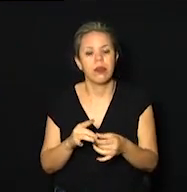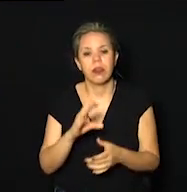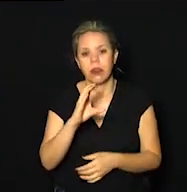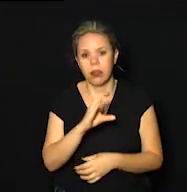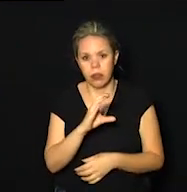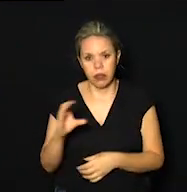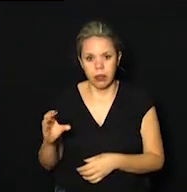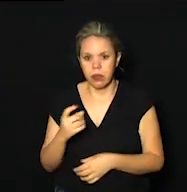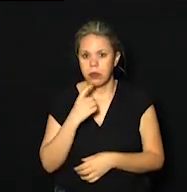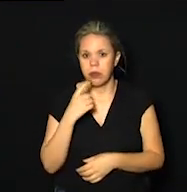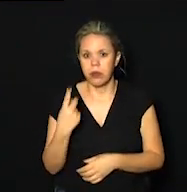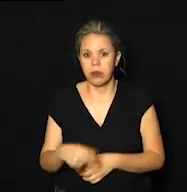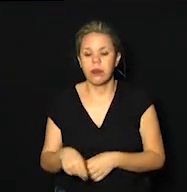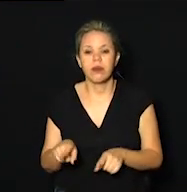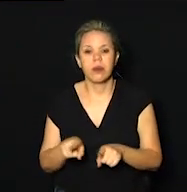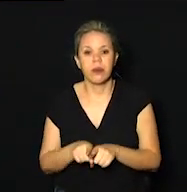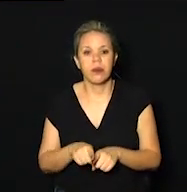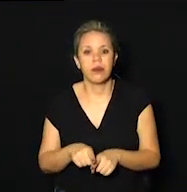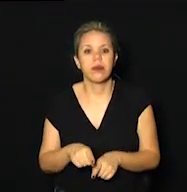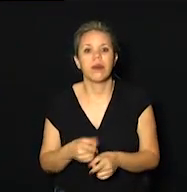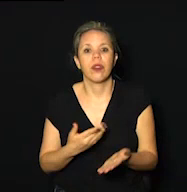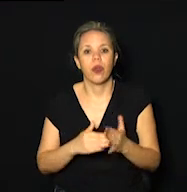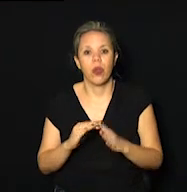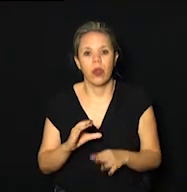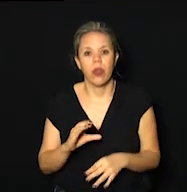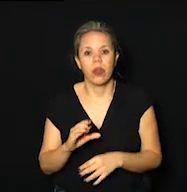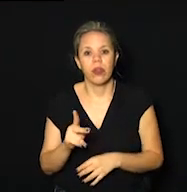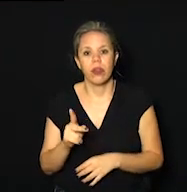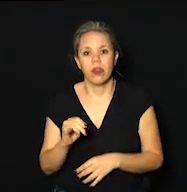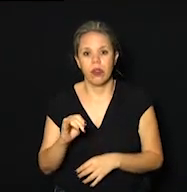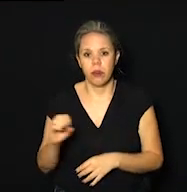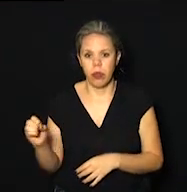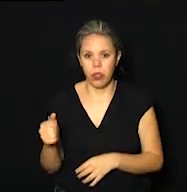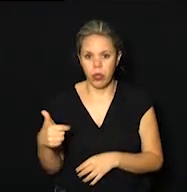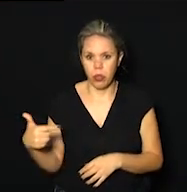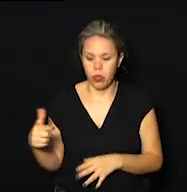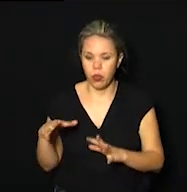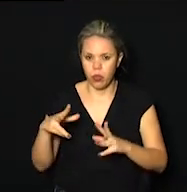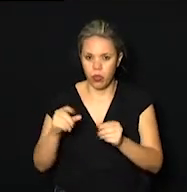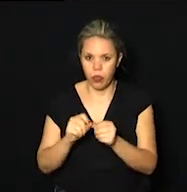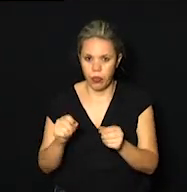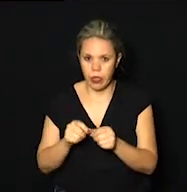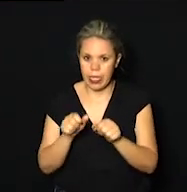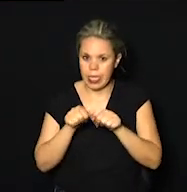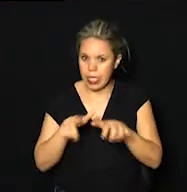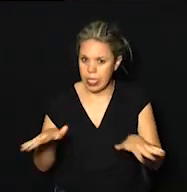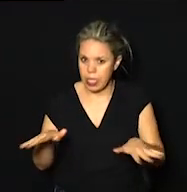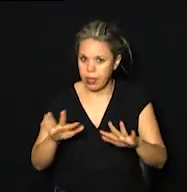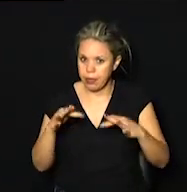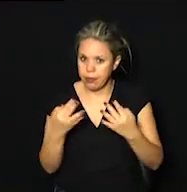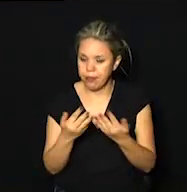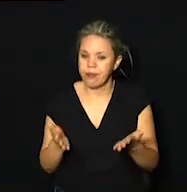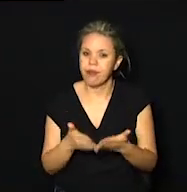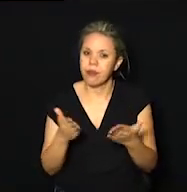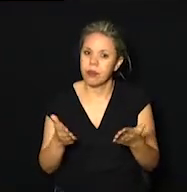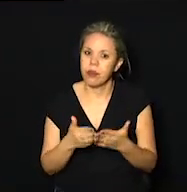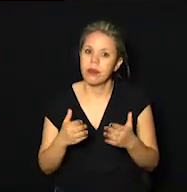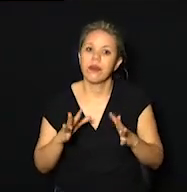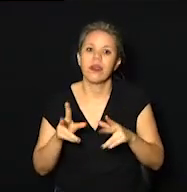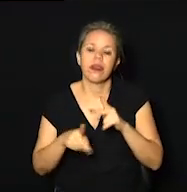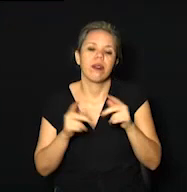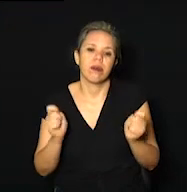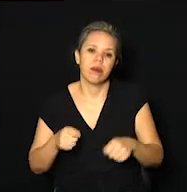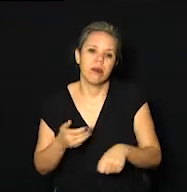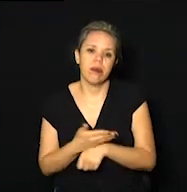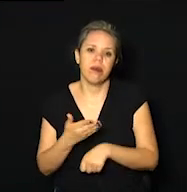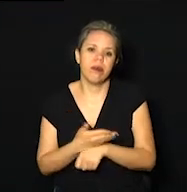Campinas e também com o Colégio Pio 12. Então, como eu disse, tudo vai ser distribuído para famílias carentes e todo mundo pode